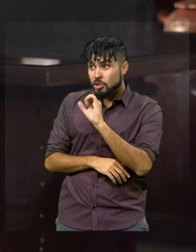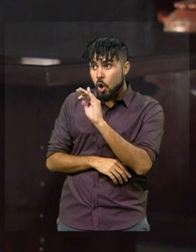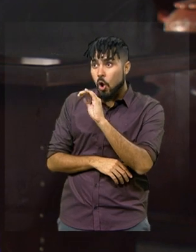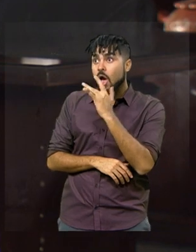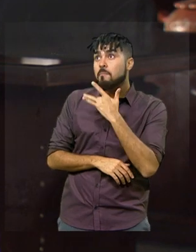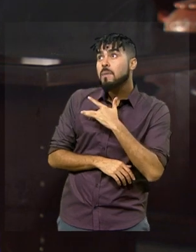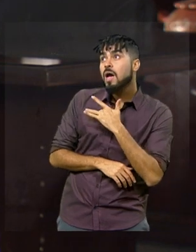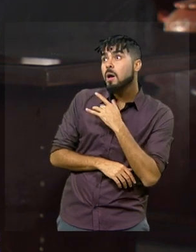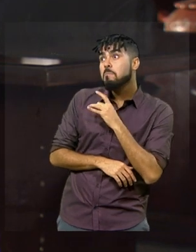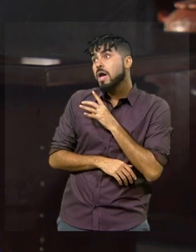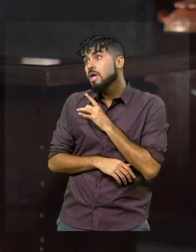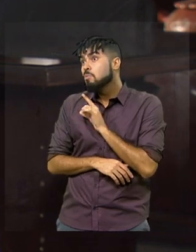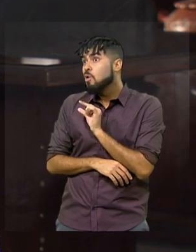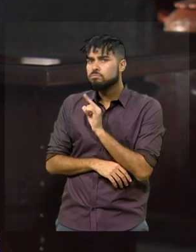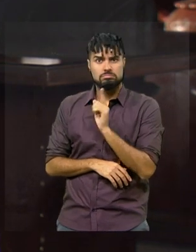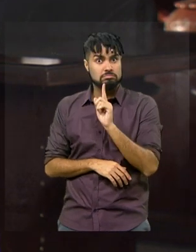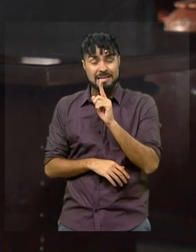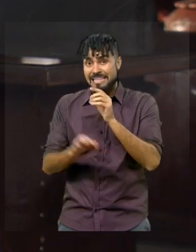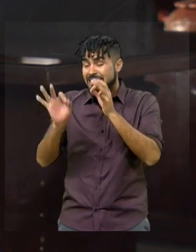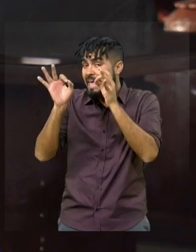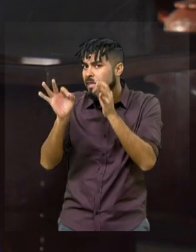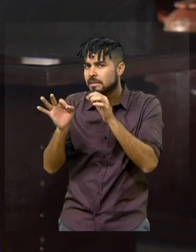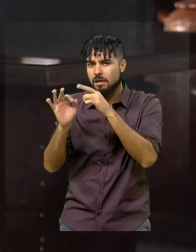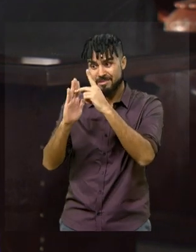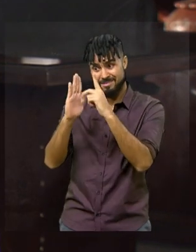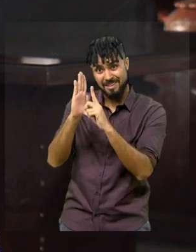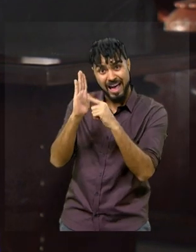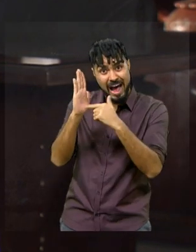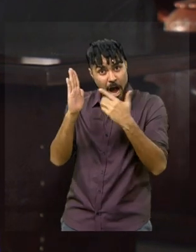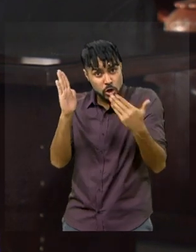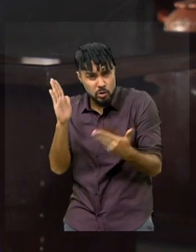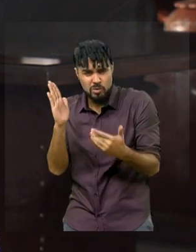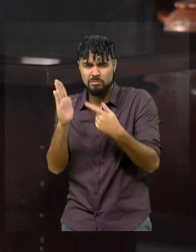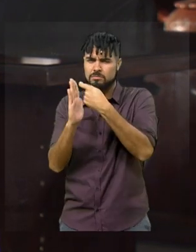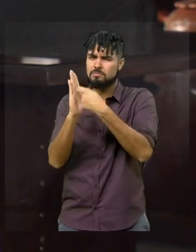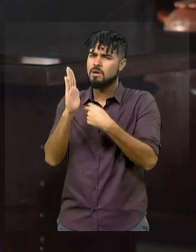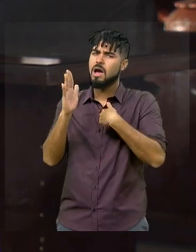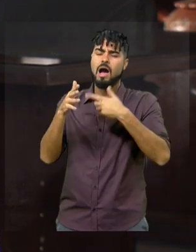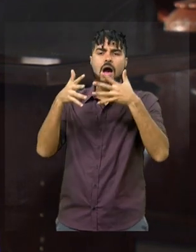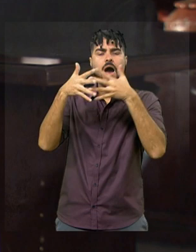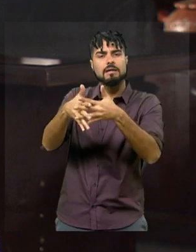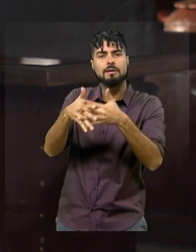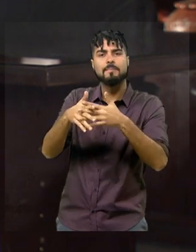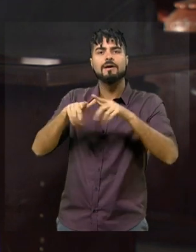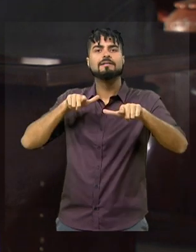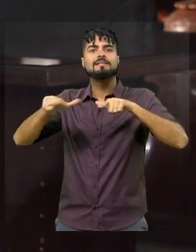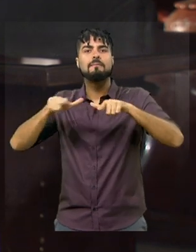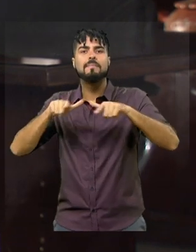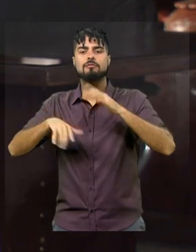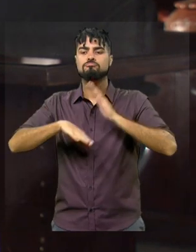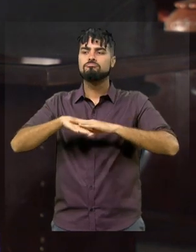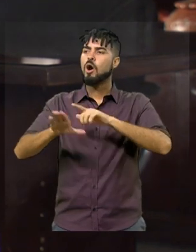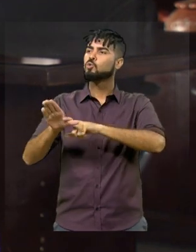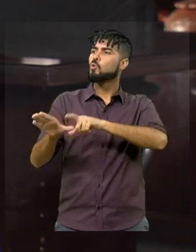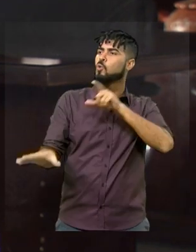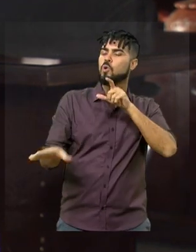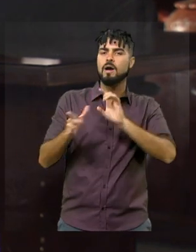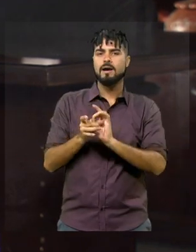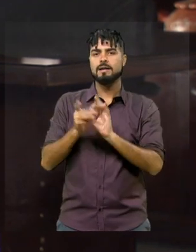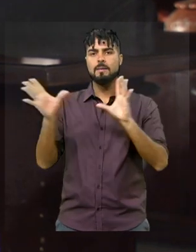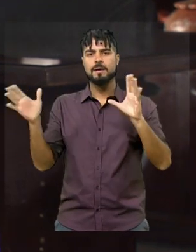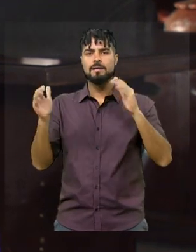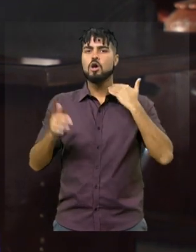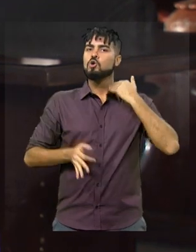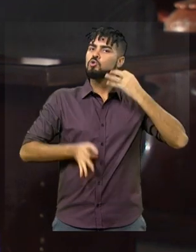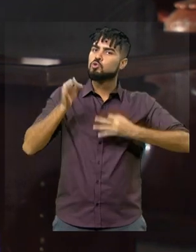temerária só, não. Da forma como ele está, ele realmente pode inviabilizar a autonomia, a liberdade da